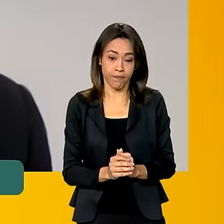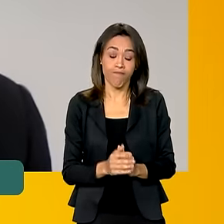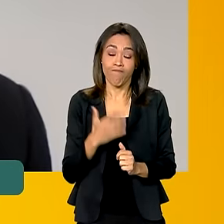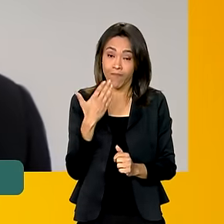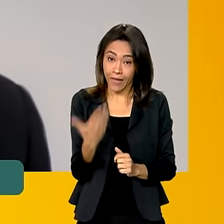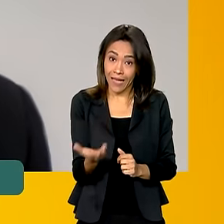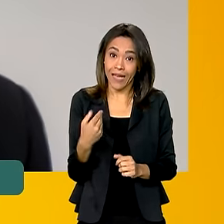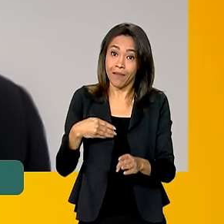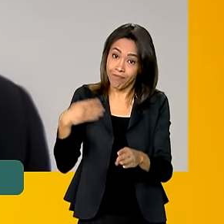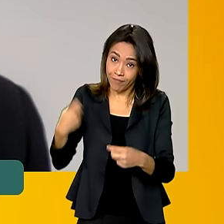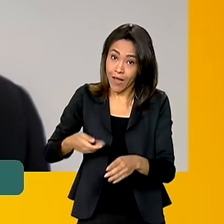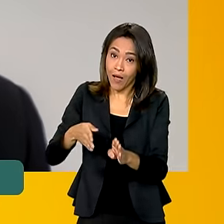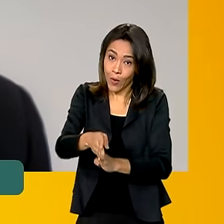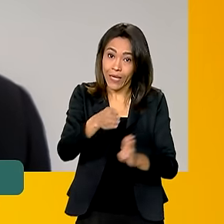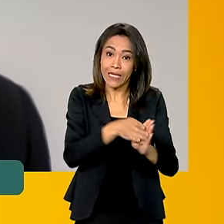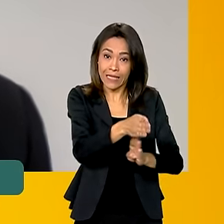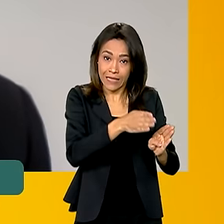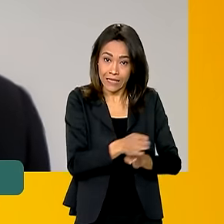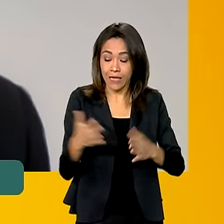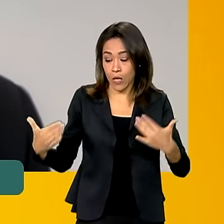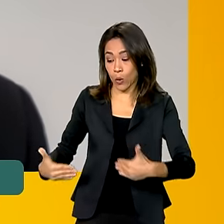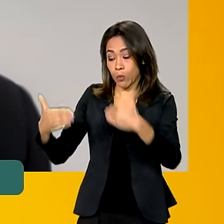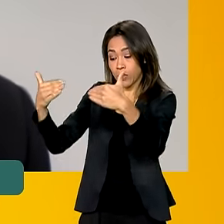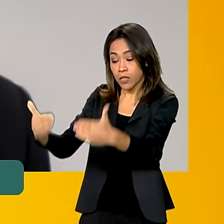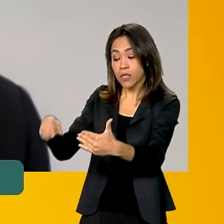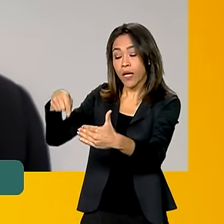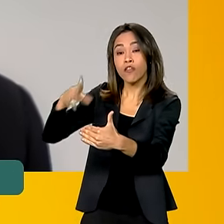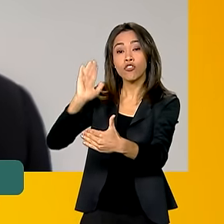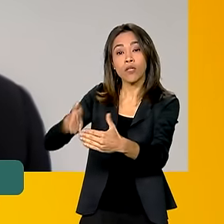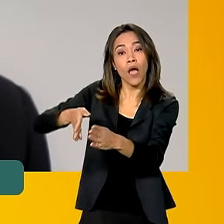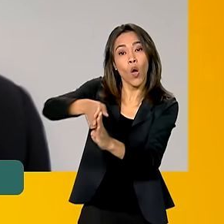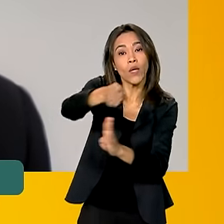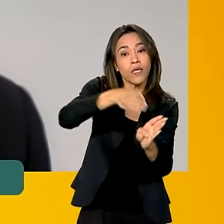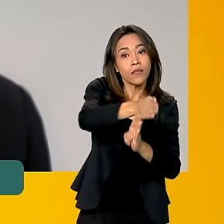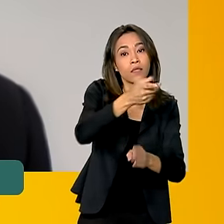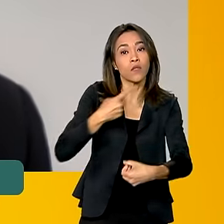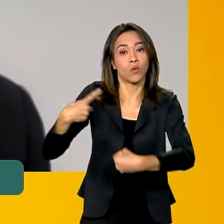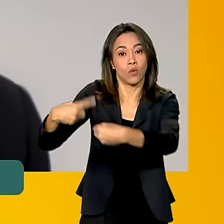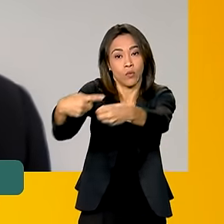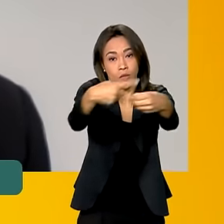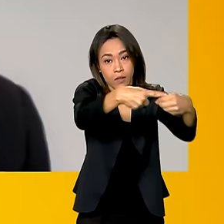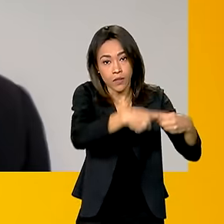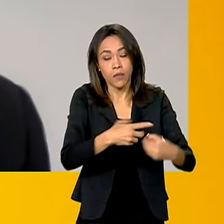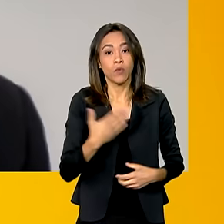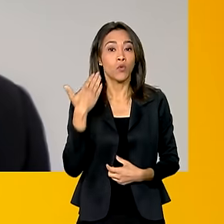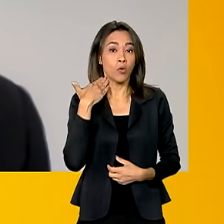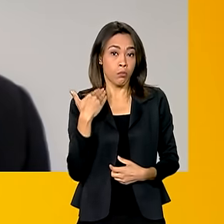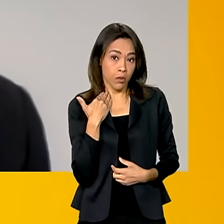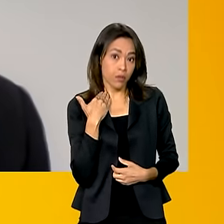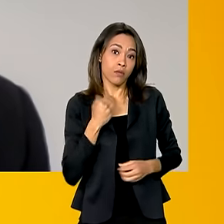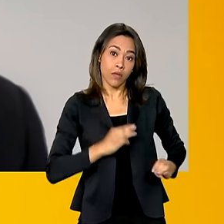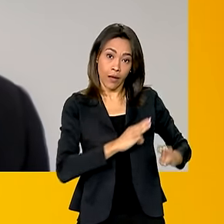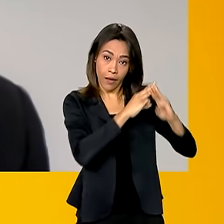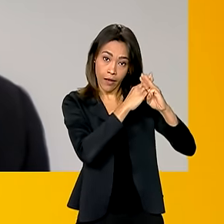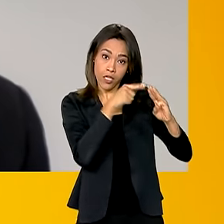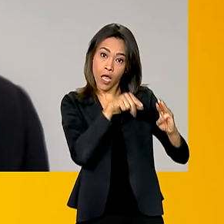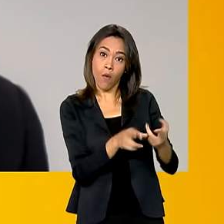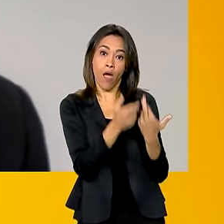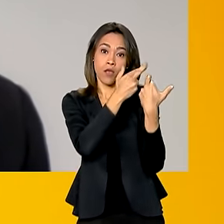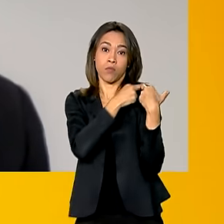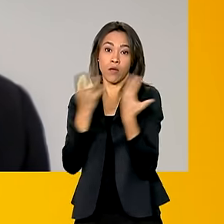orientação, o Ministério está fazendo as divulgações, os alinhamentos com os municípios, a Caixa vai ser o agente operador,